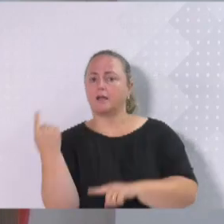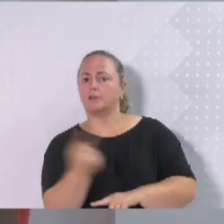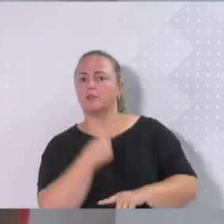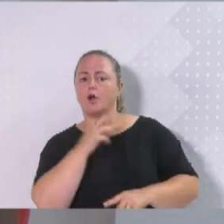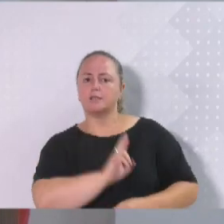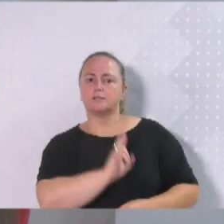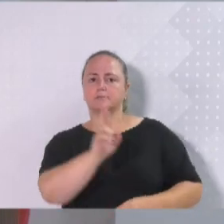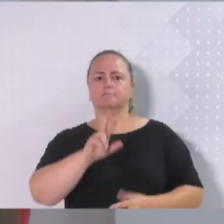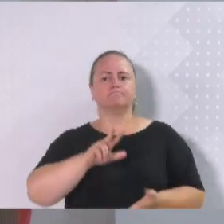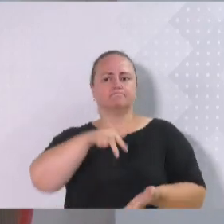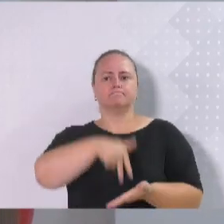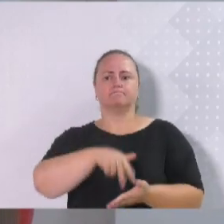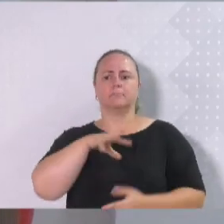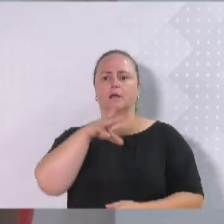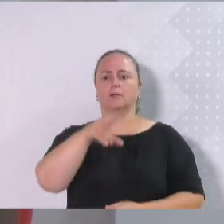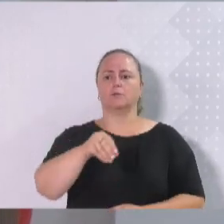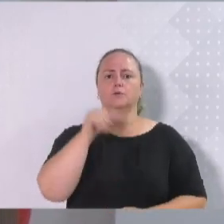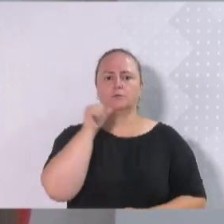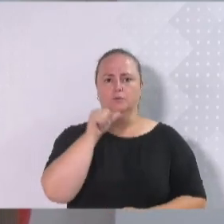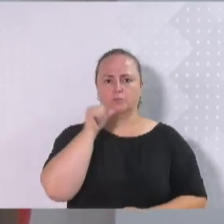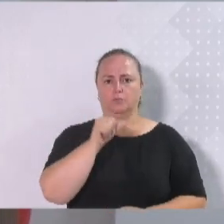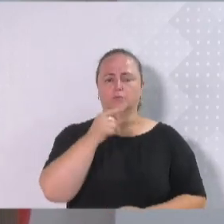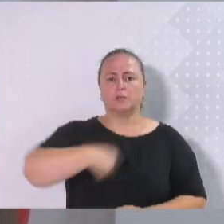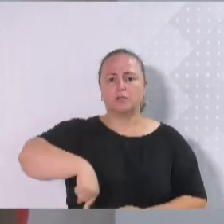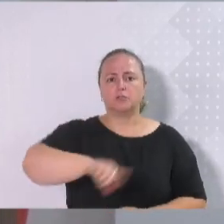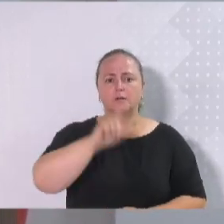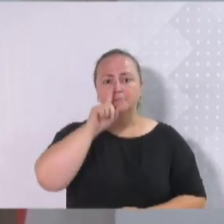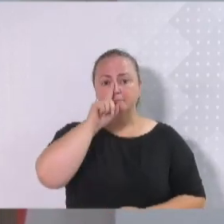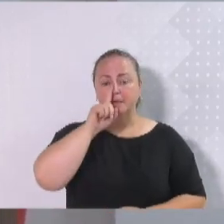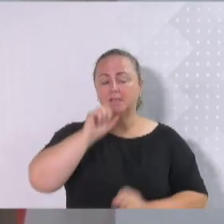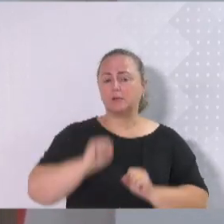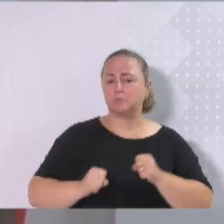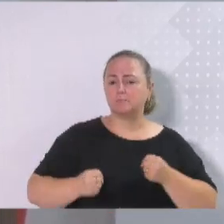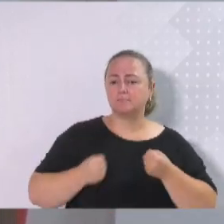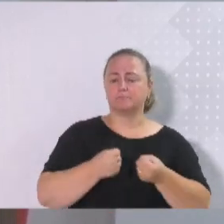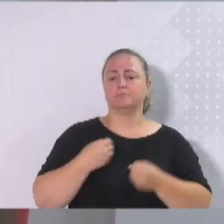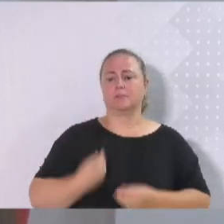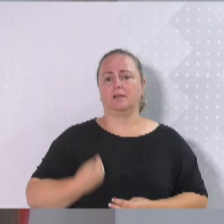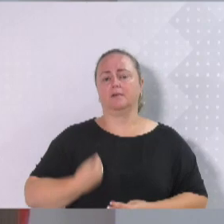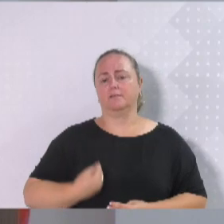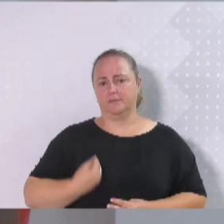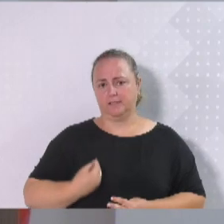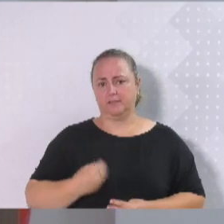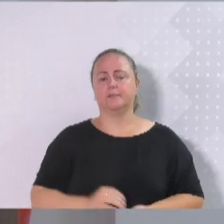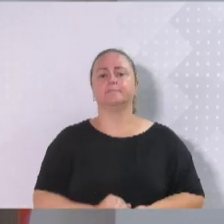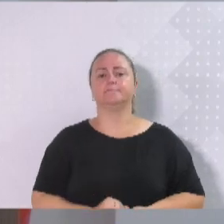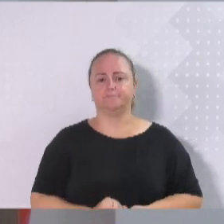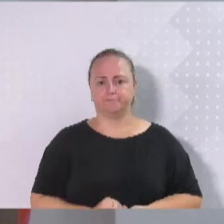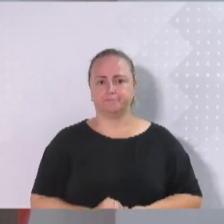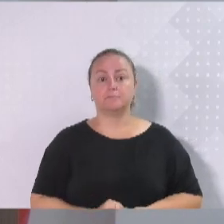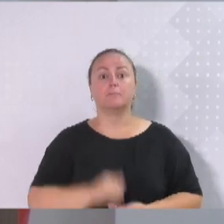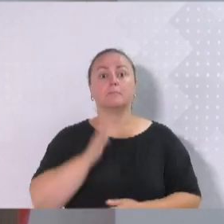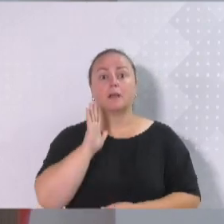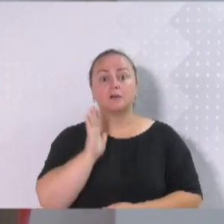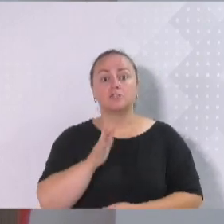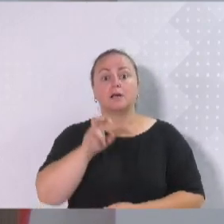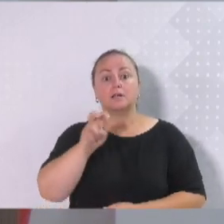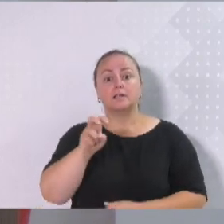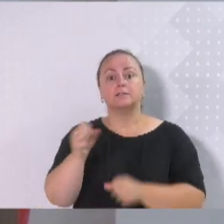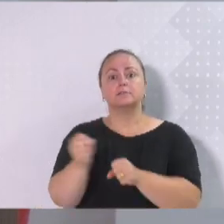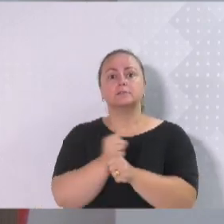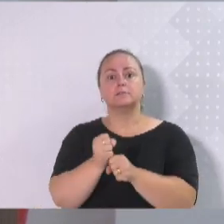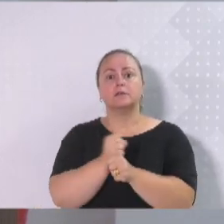A gente corre risco para viver e para defender as nossas vidas. Completaram agora cinco anos do assassinato político de uma vereadora mulher,